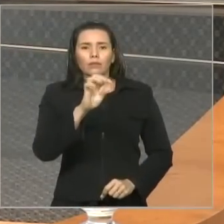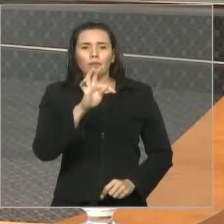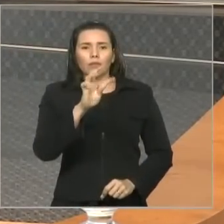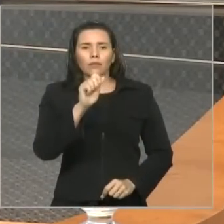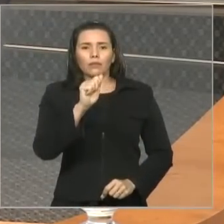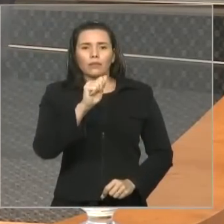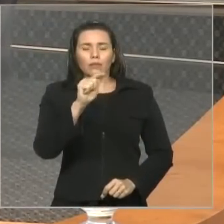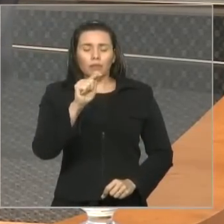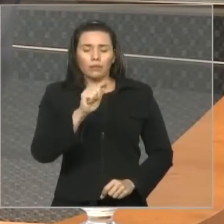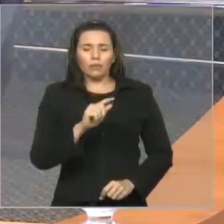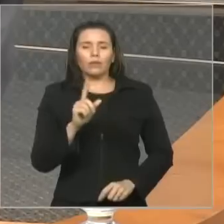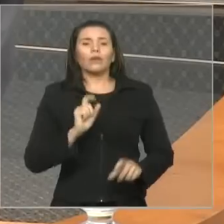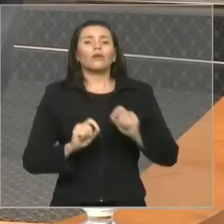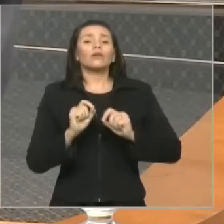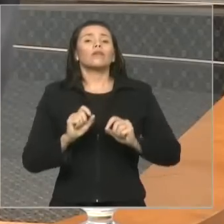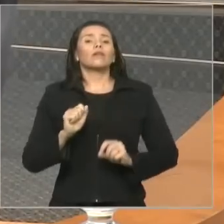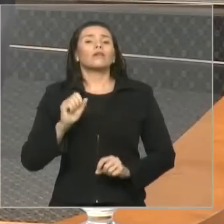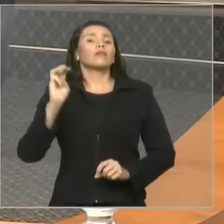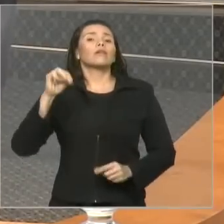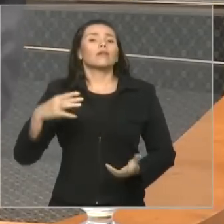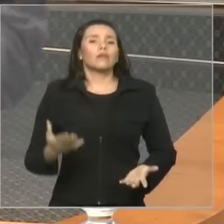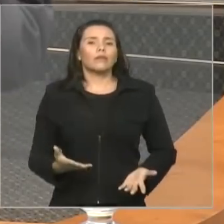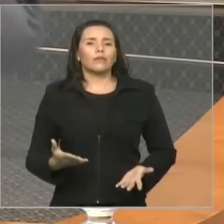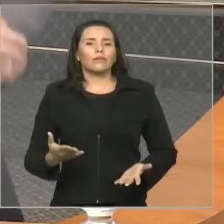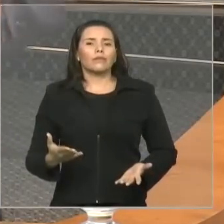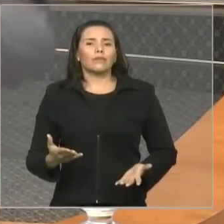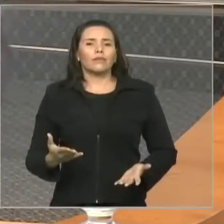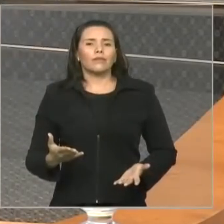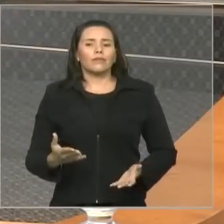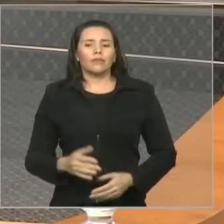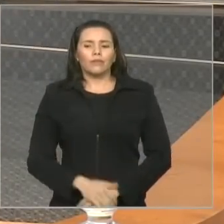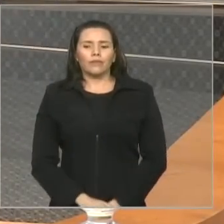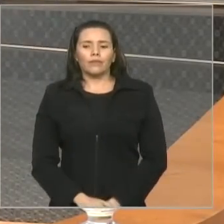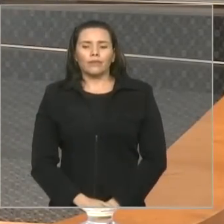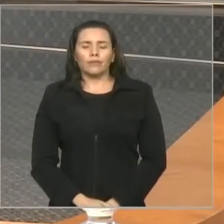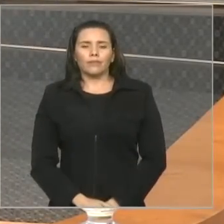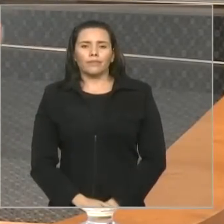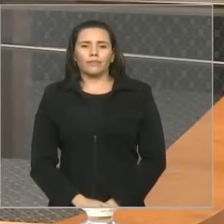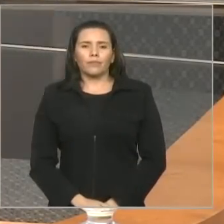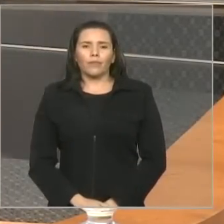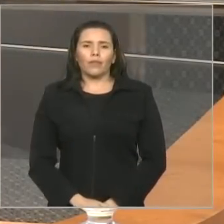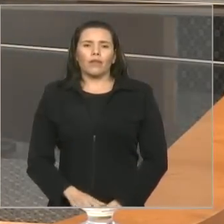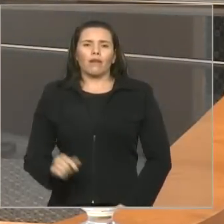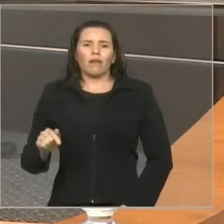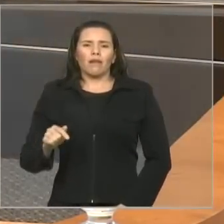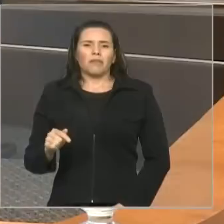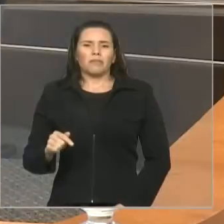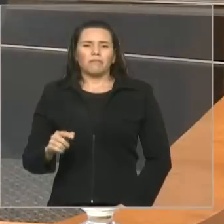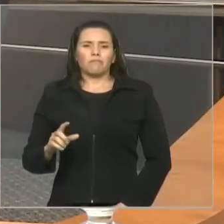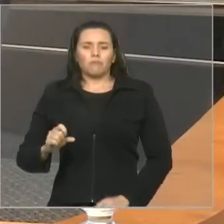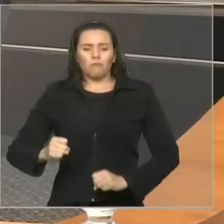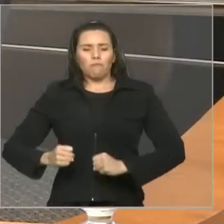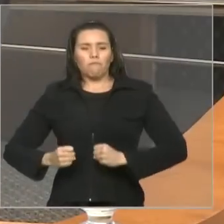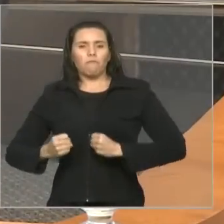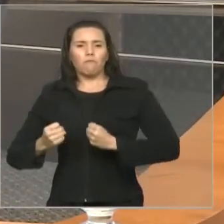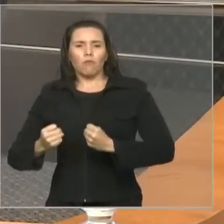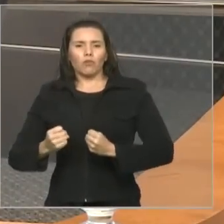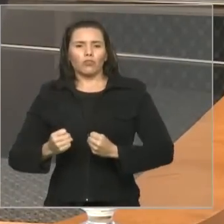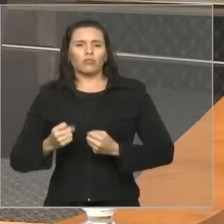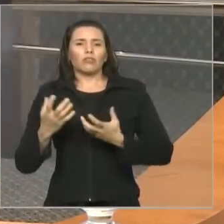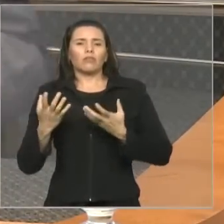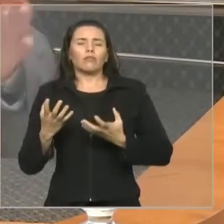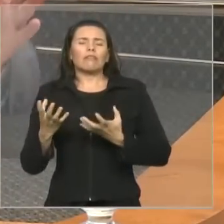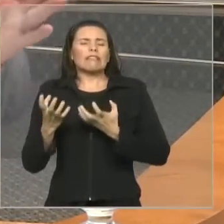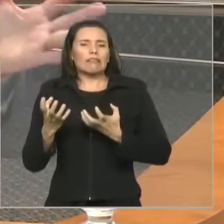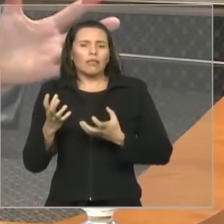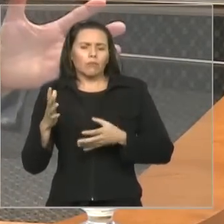aqui dentro. Comendo para a sociedade, comendo os líderes políticos, comendo todos, em relação a esse procedimento.